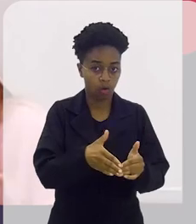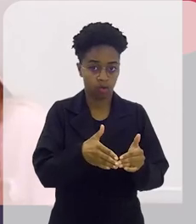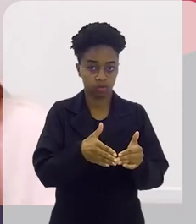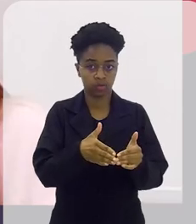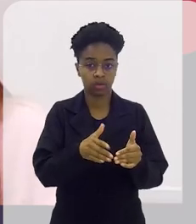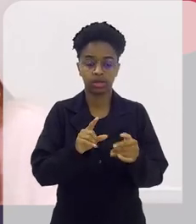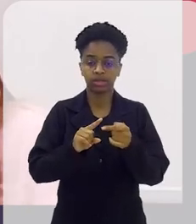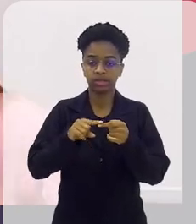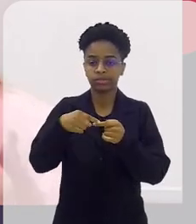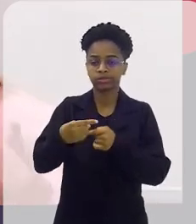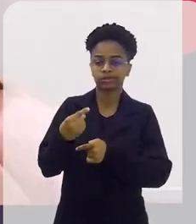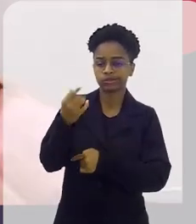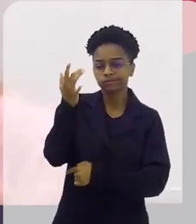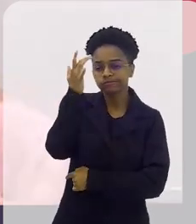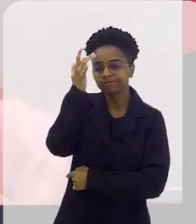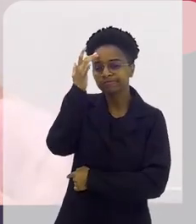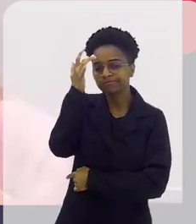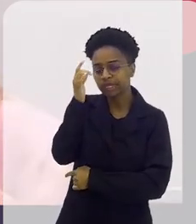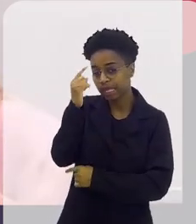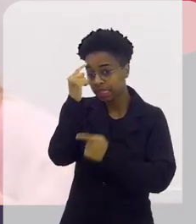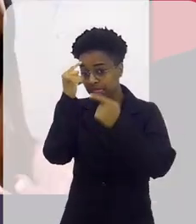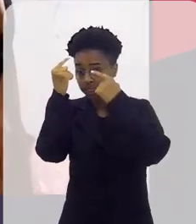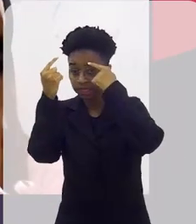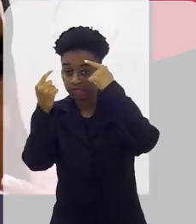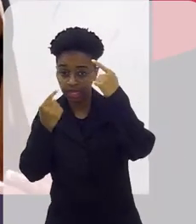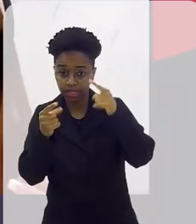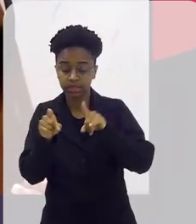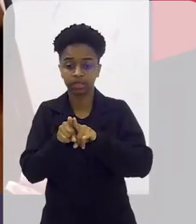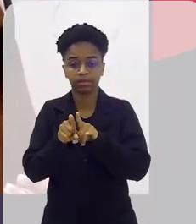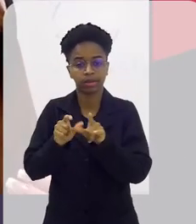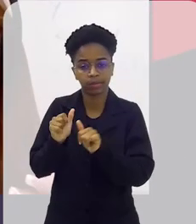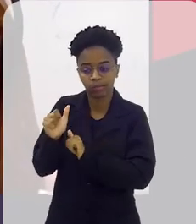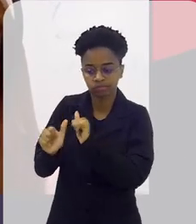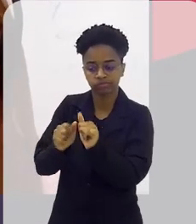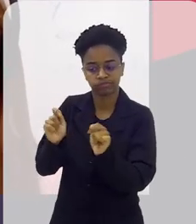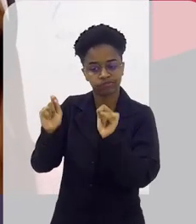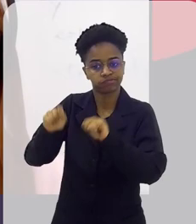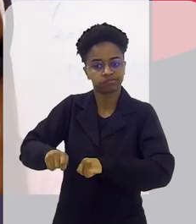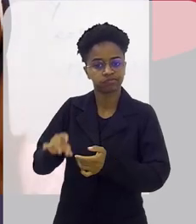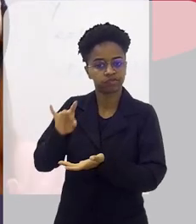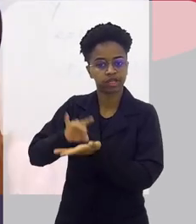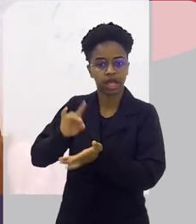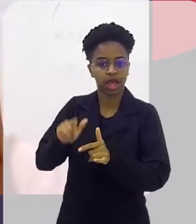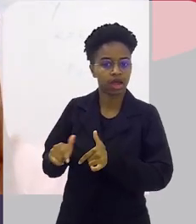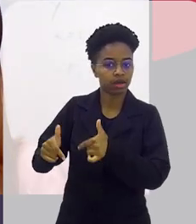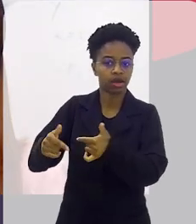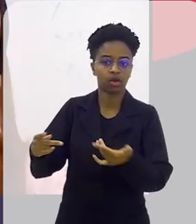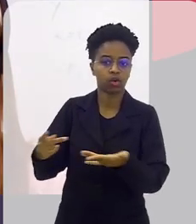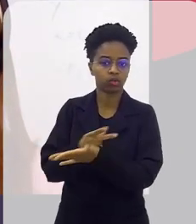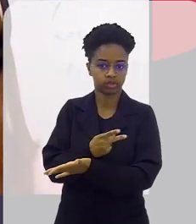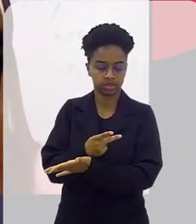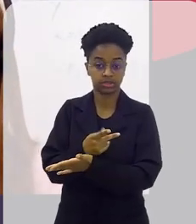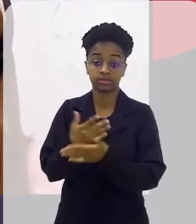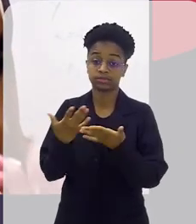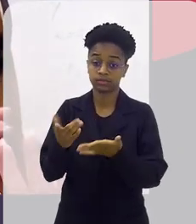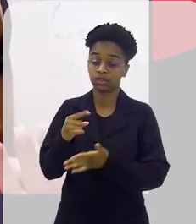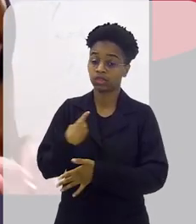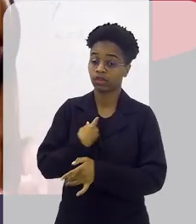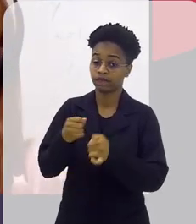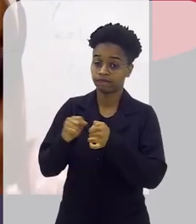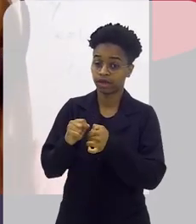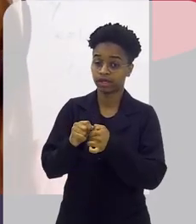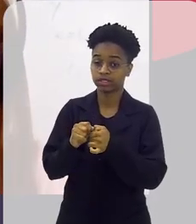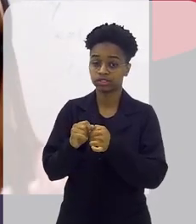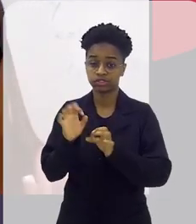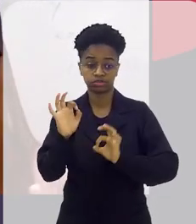amadurecer essa ideia de forma a tornar ela mais factível para a aplicação no mercado. Então, a gente faz isso,